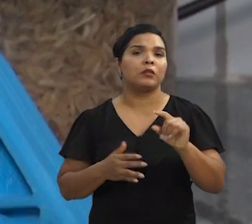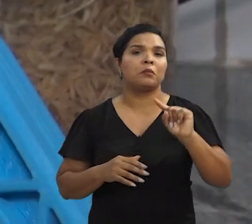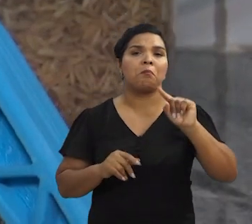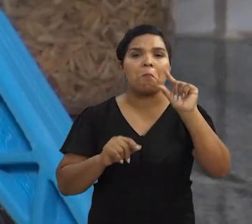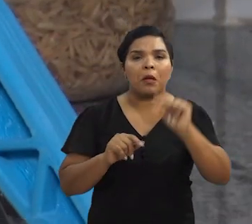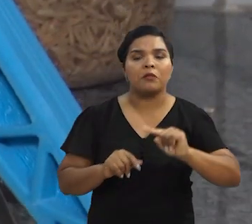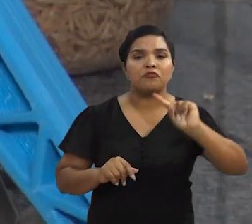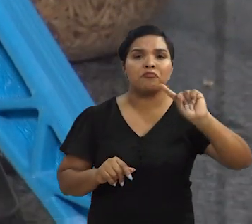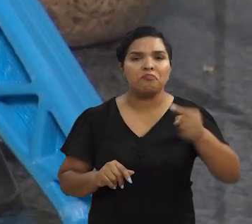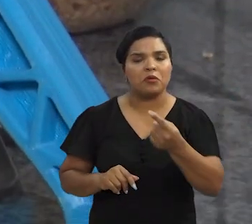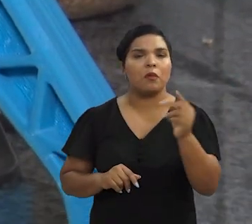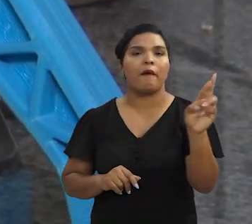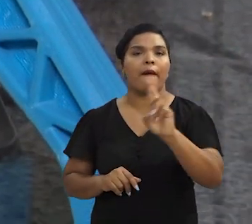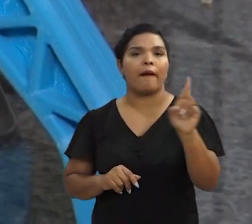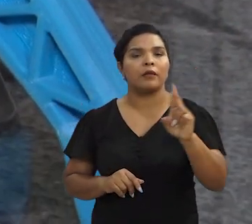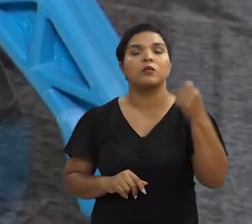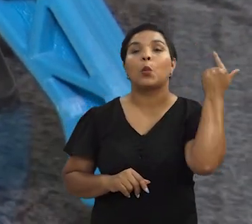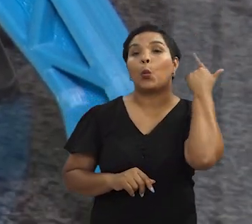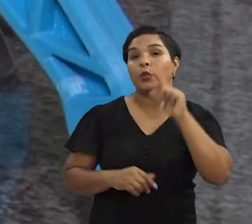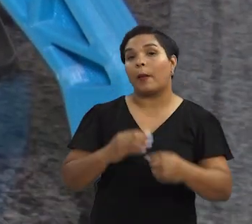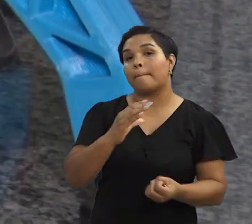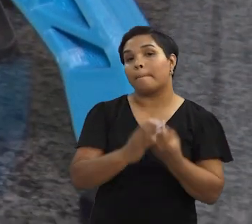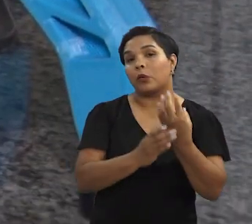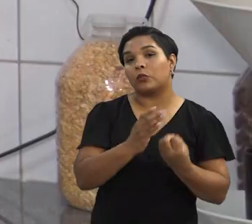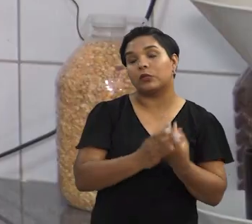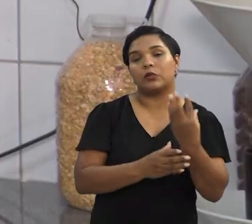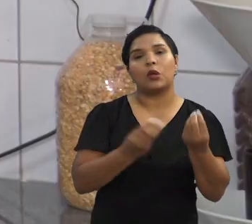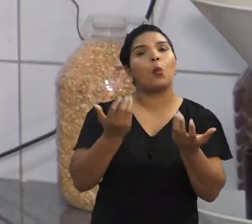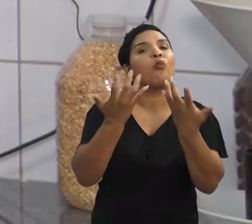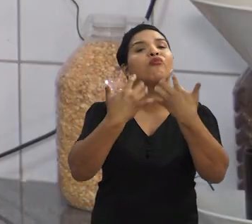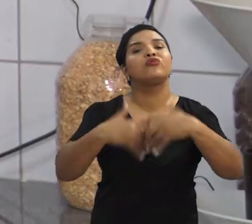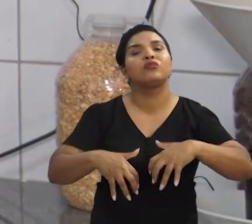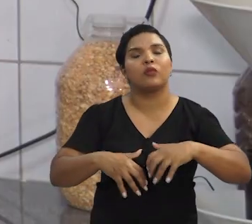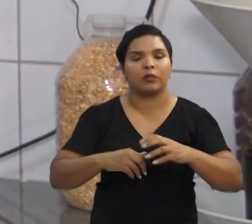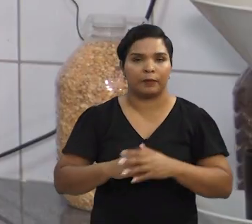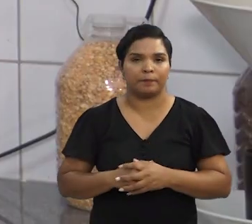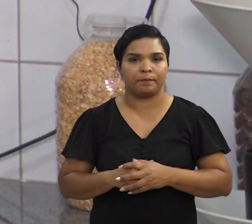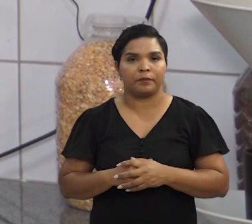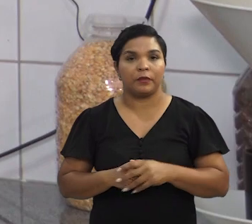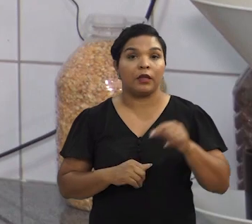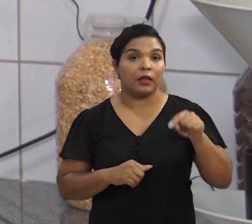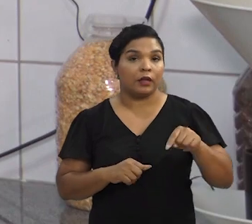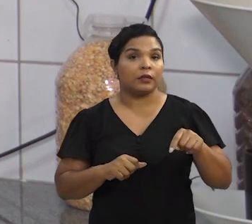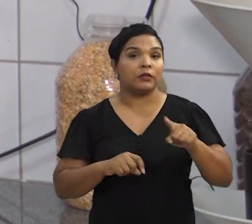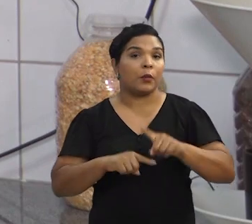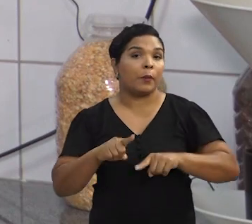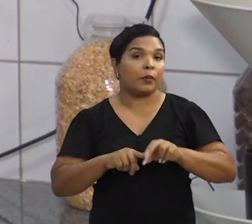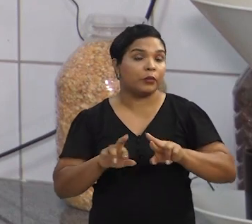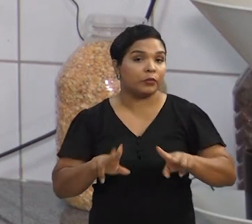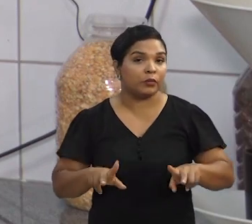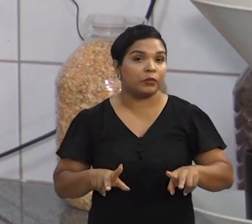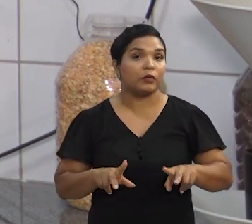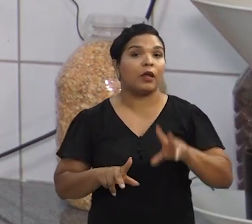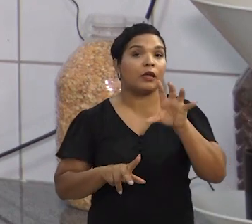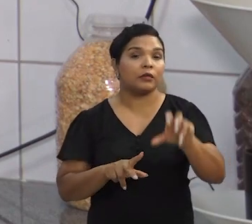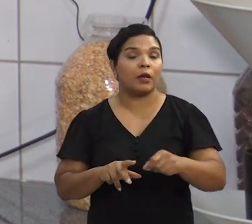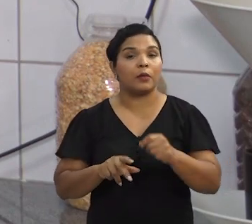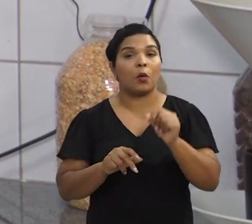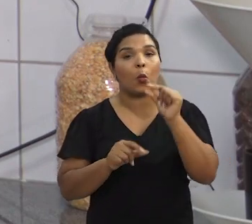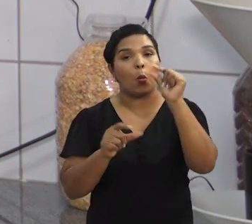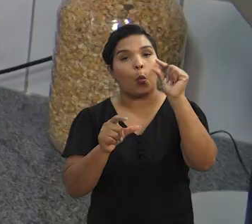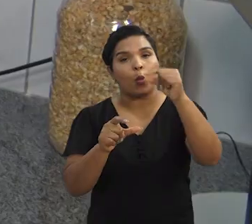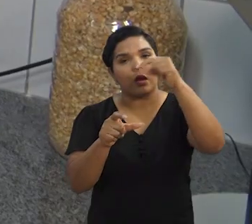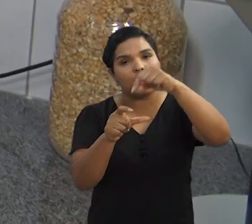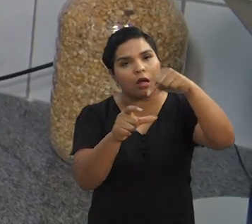menos de mil reais você consegue produzir. Como é que ele funciona? O equipamento recebe os grãos na